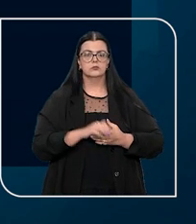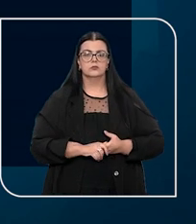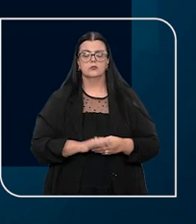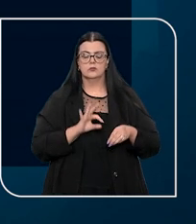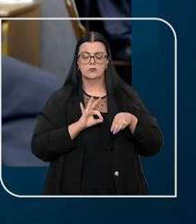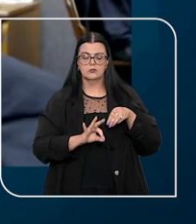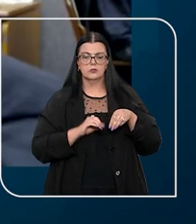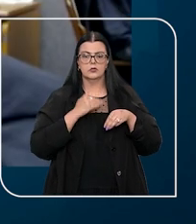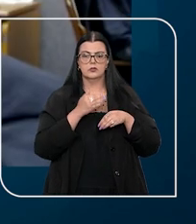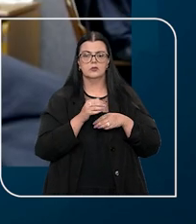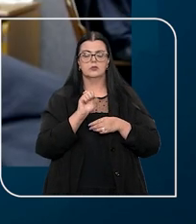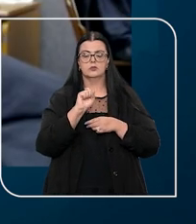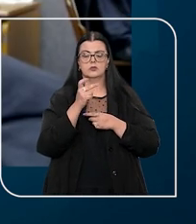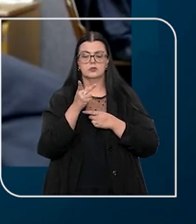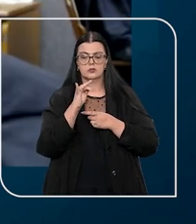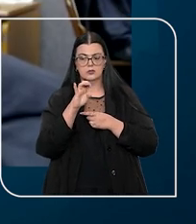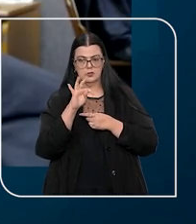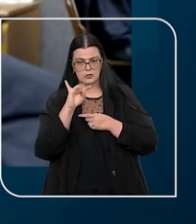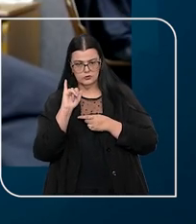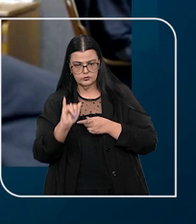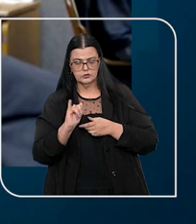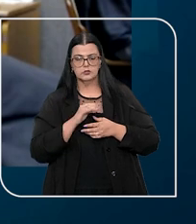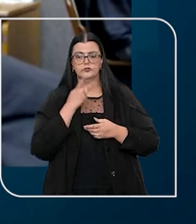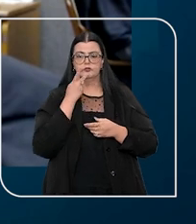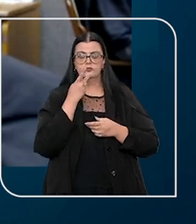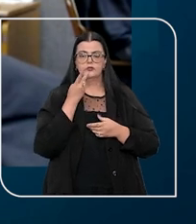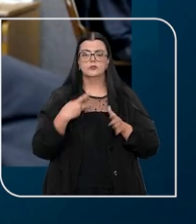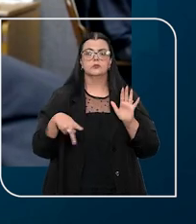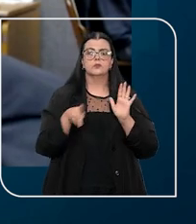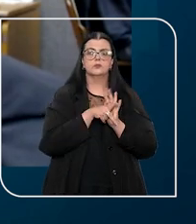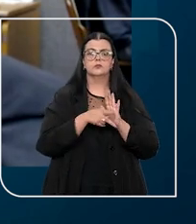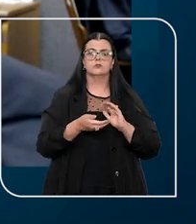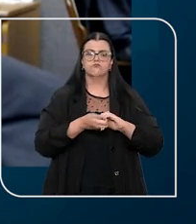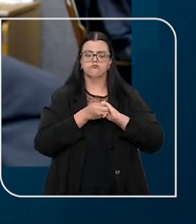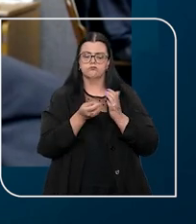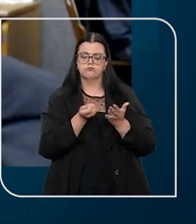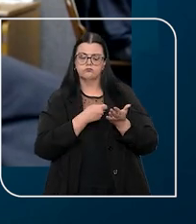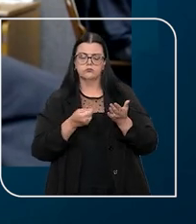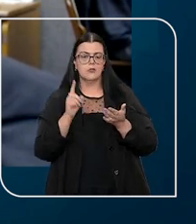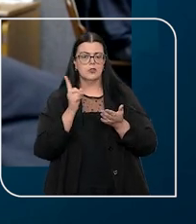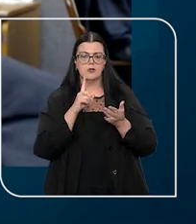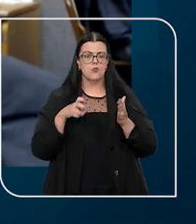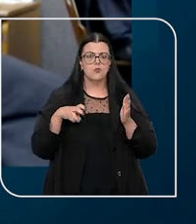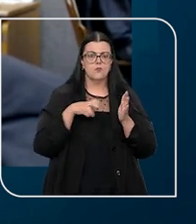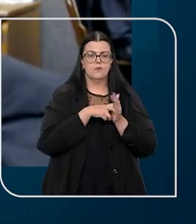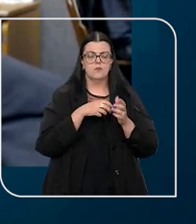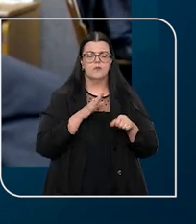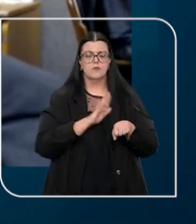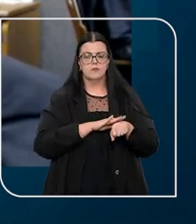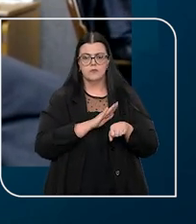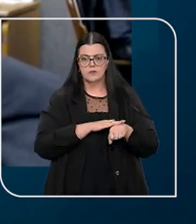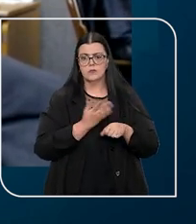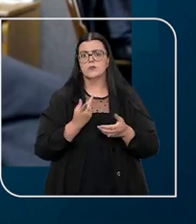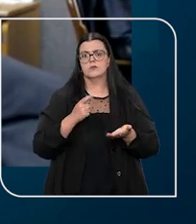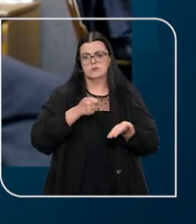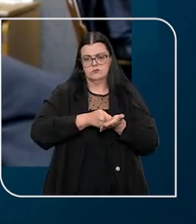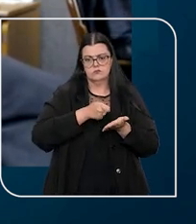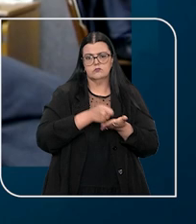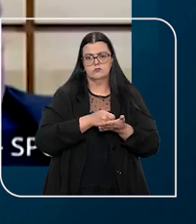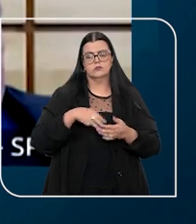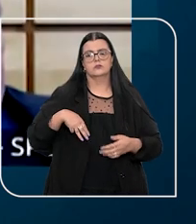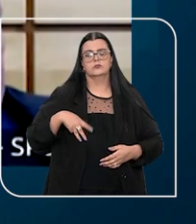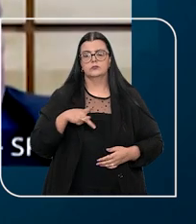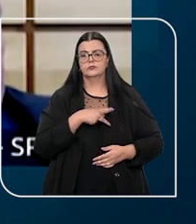ministro relator Rogério Schietti Cruz ressaltou que a oferta do acordo de não persecução penal é um dever do Ministério